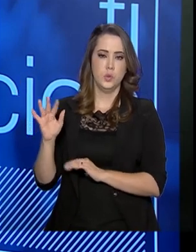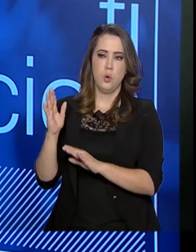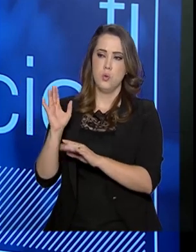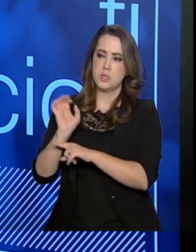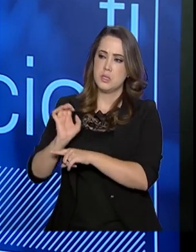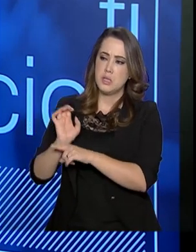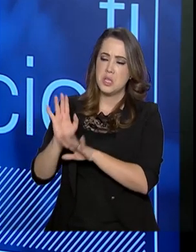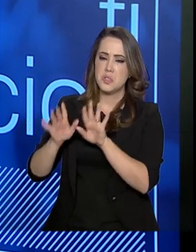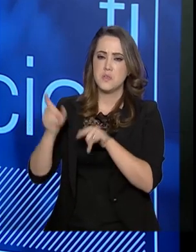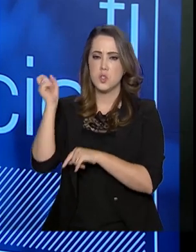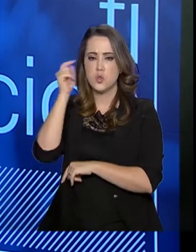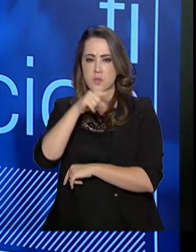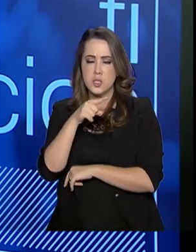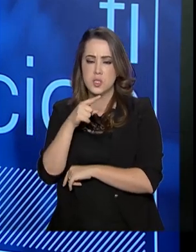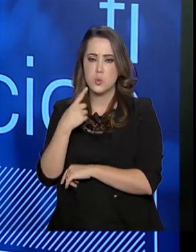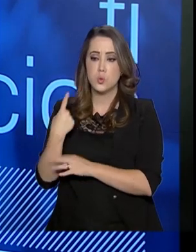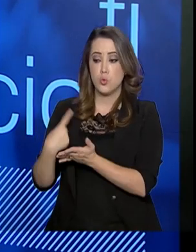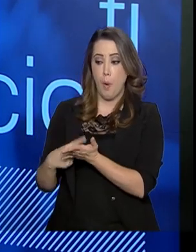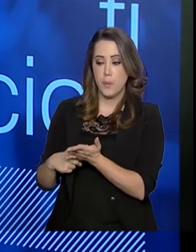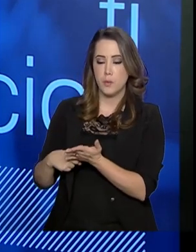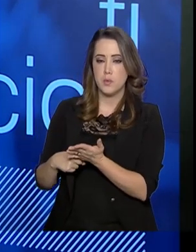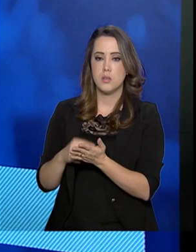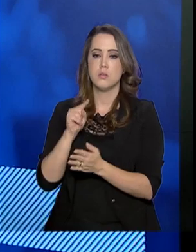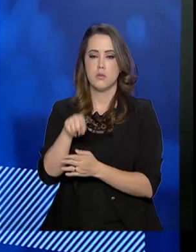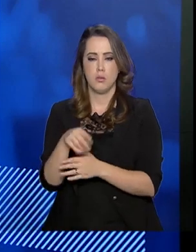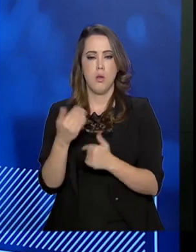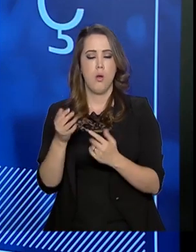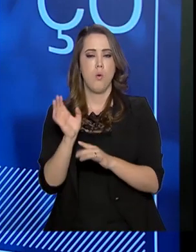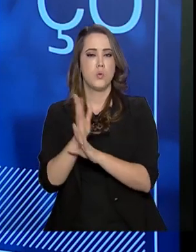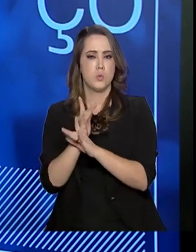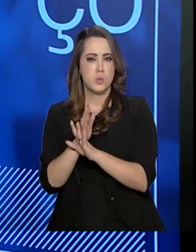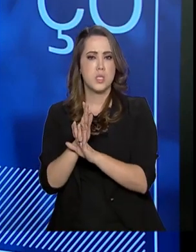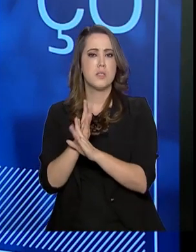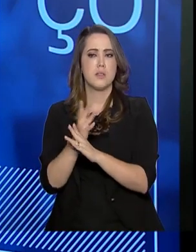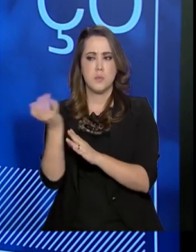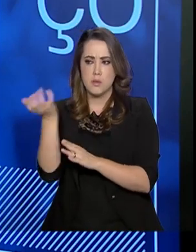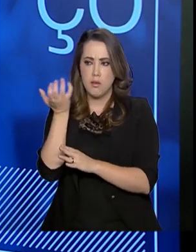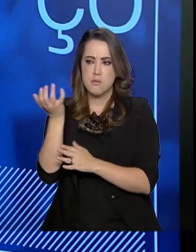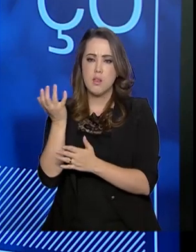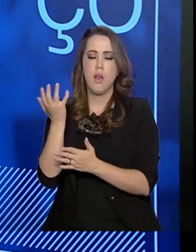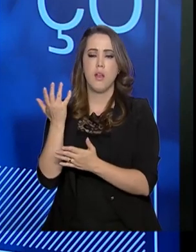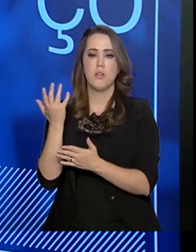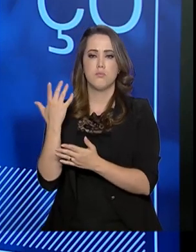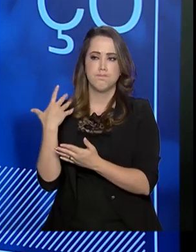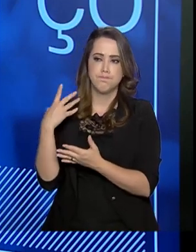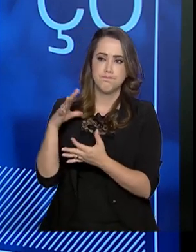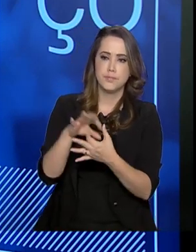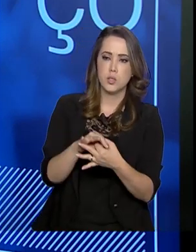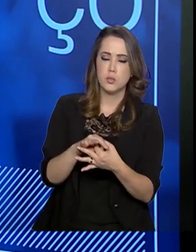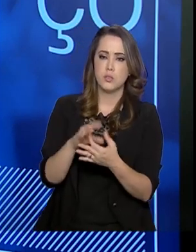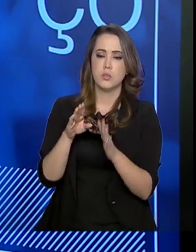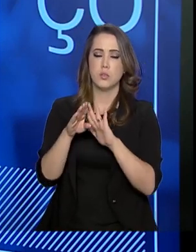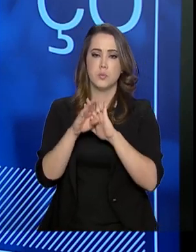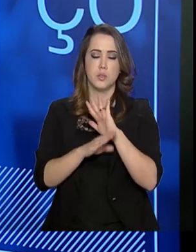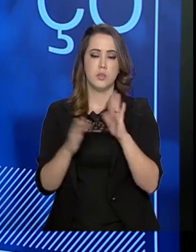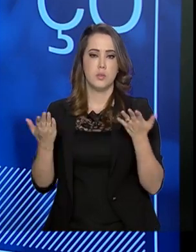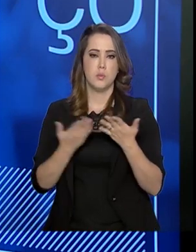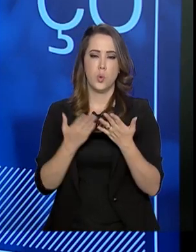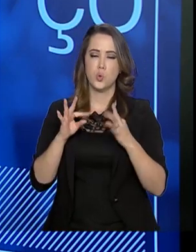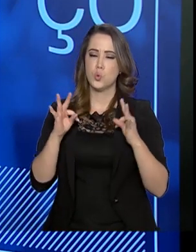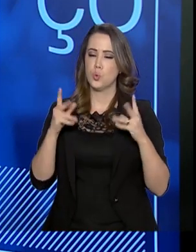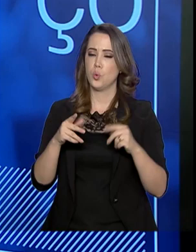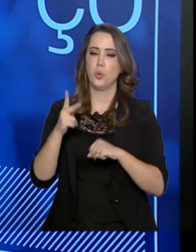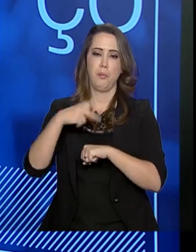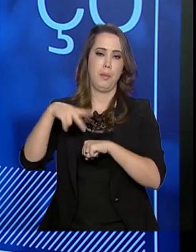estados que às vezes tiveram dificuldade de assumir, os municípios daquele estado assumiram, então é um programa hoje viralizado,